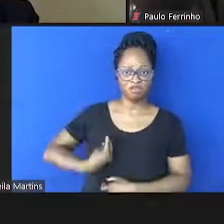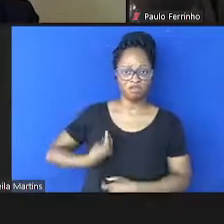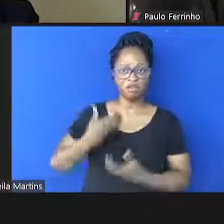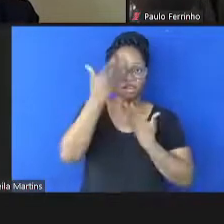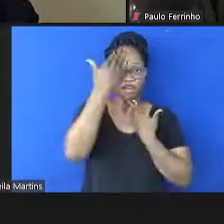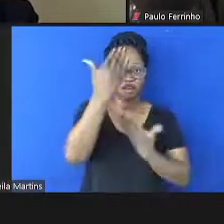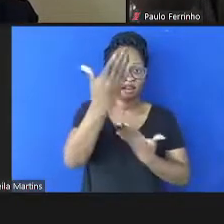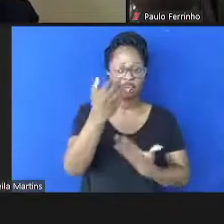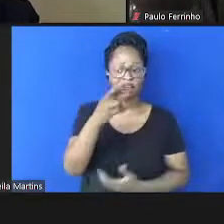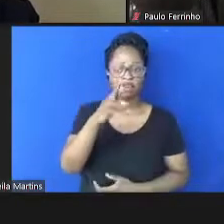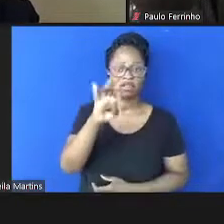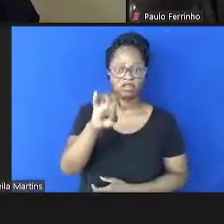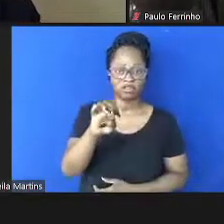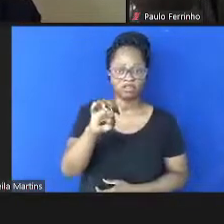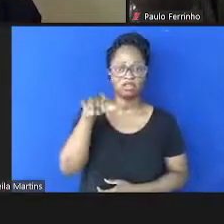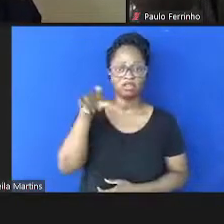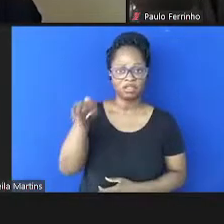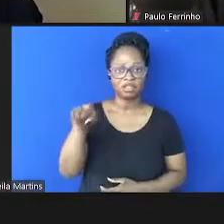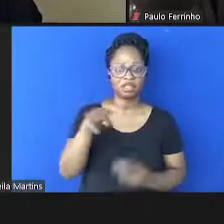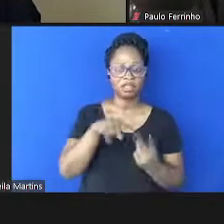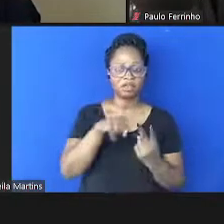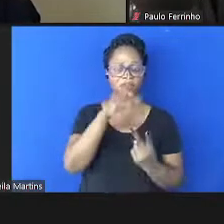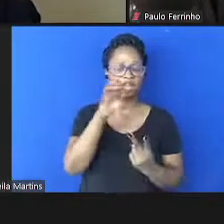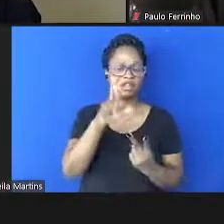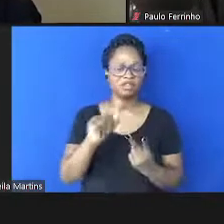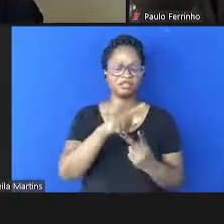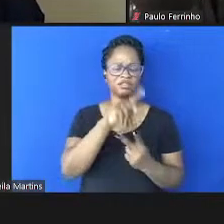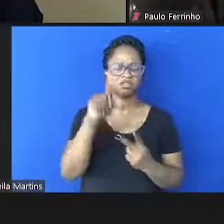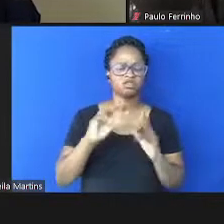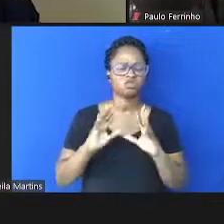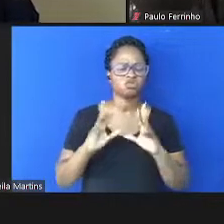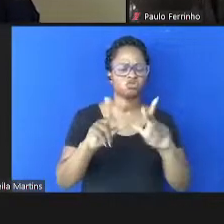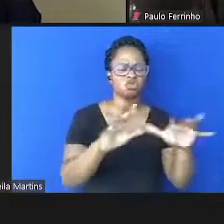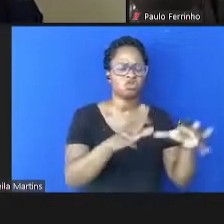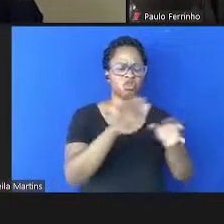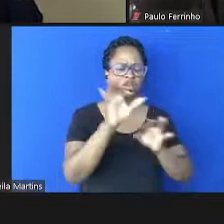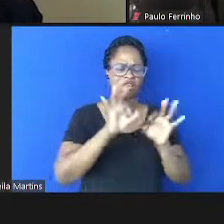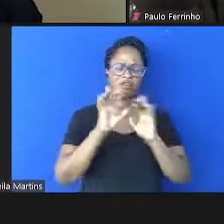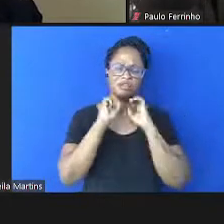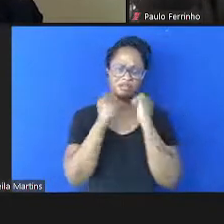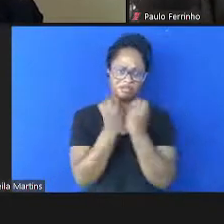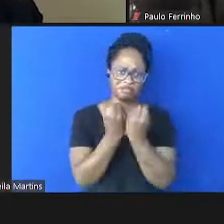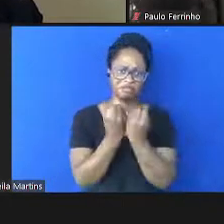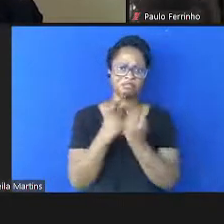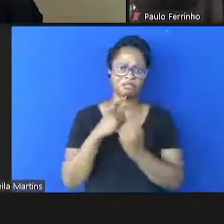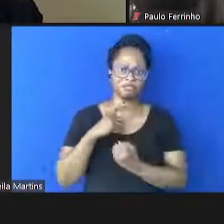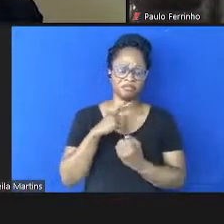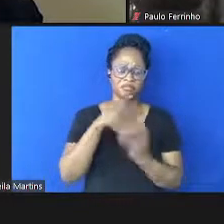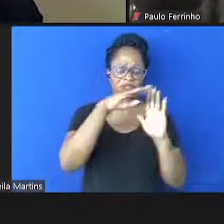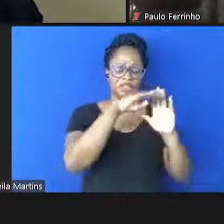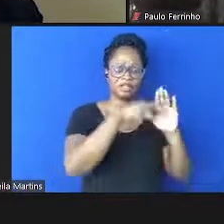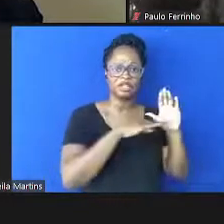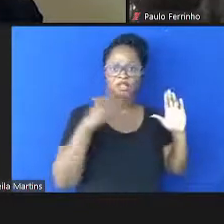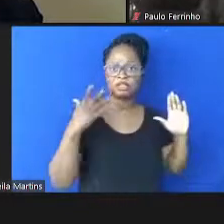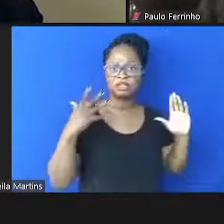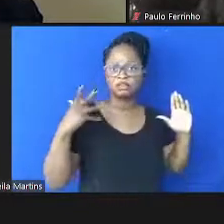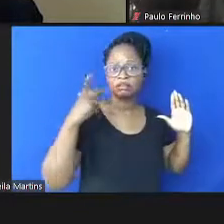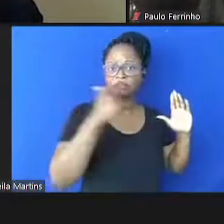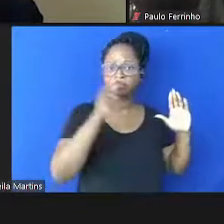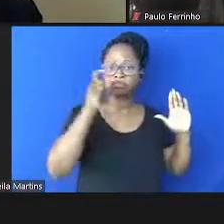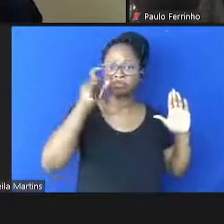Cristina Aguila, Beatriz, e a toda a equipe da Educação por organização desse seminário, que está com uma programação muito interessante,